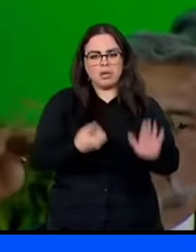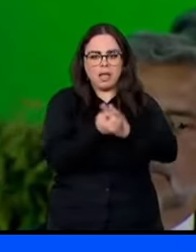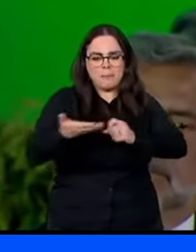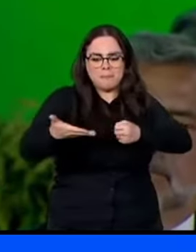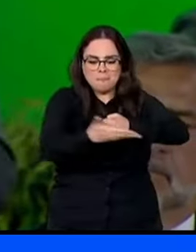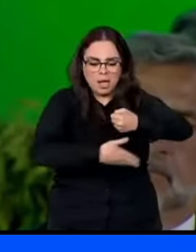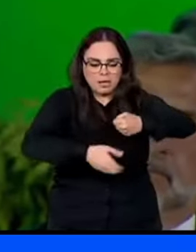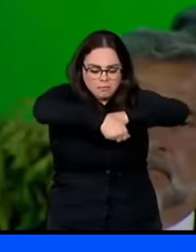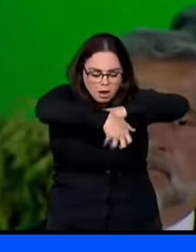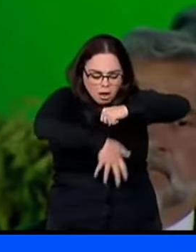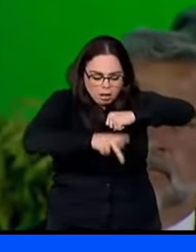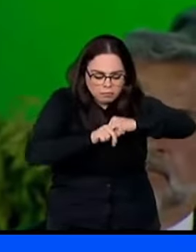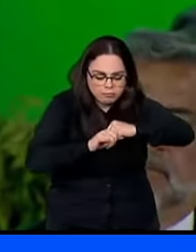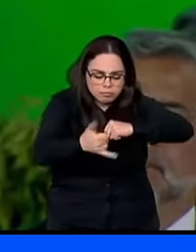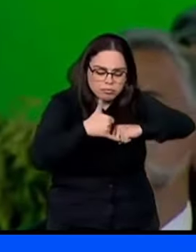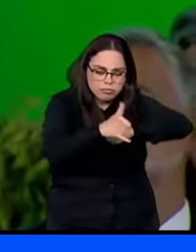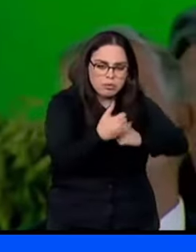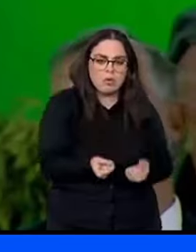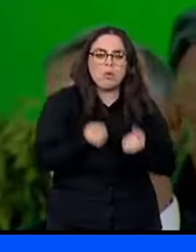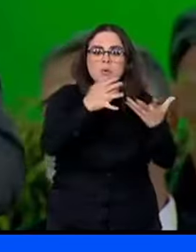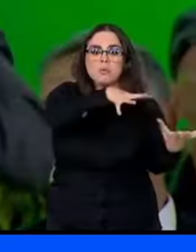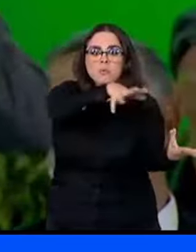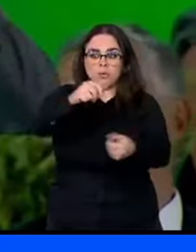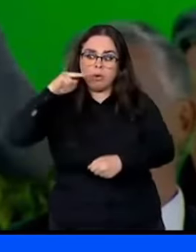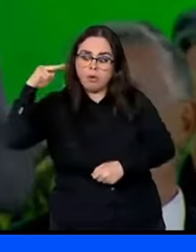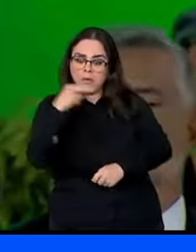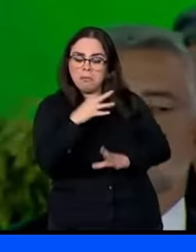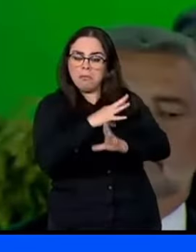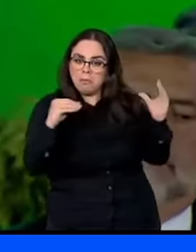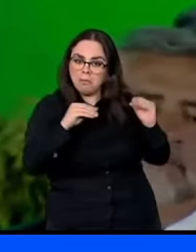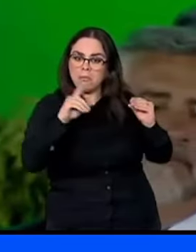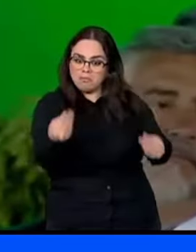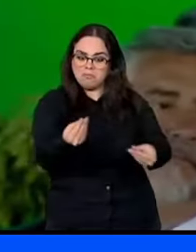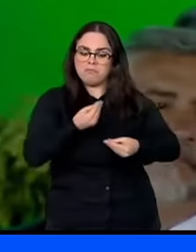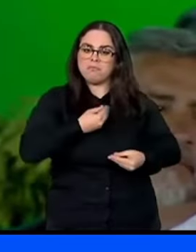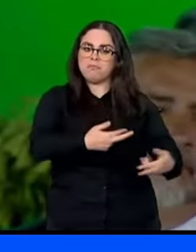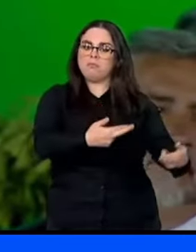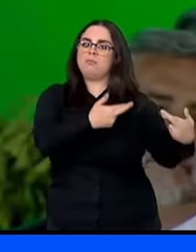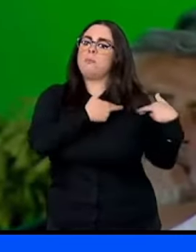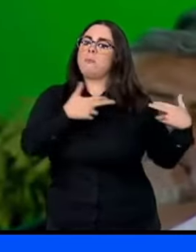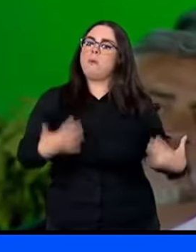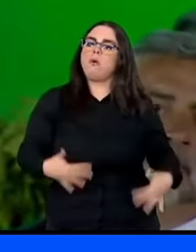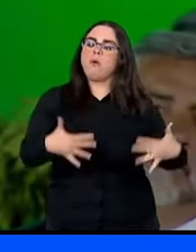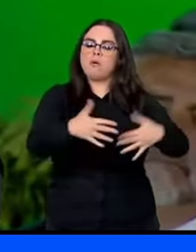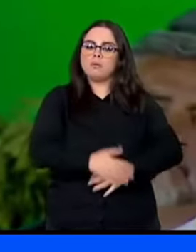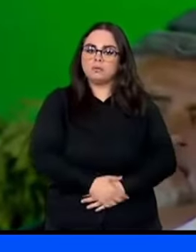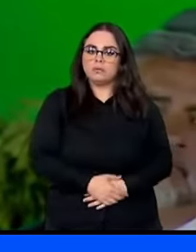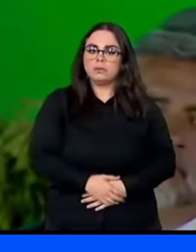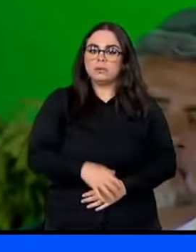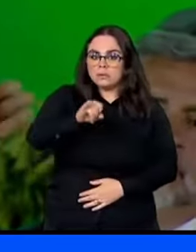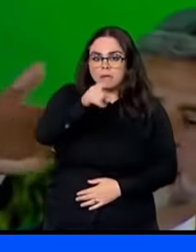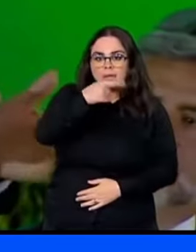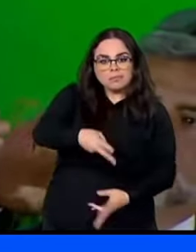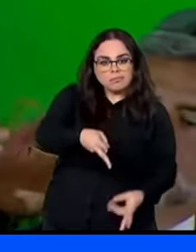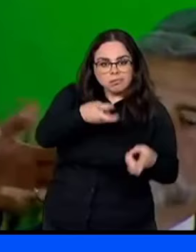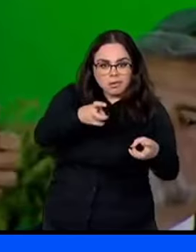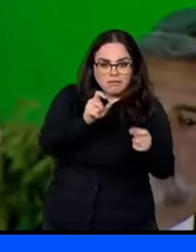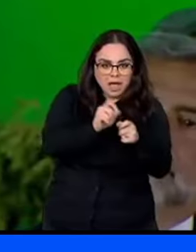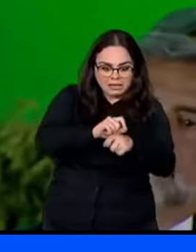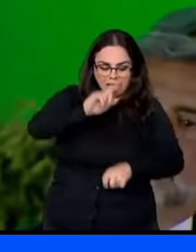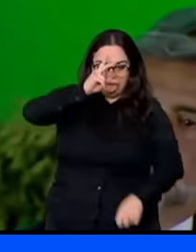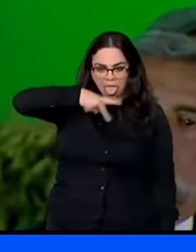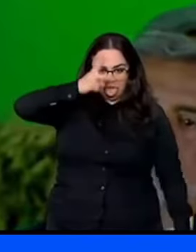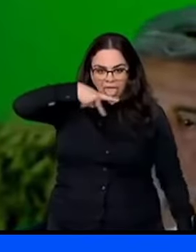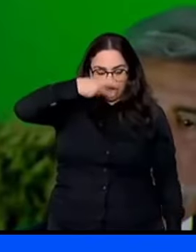energética E a gente vai oferecer ao mundo Aumenta a nossa responsabilidade A gente não mais faz o que a gente quer